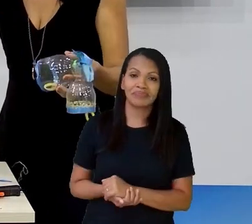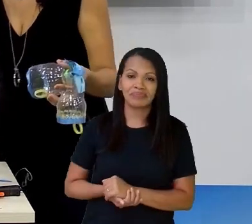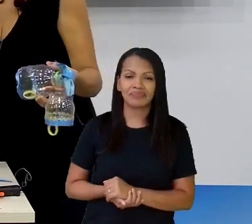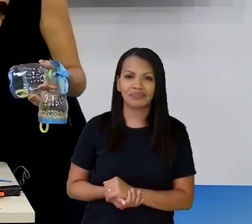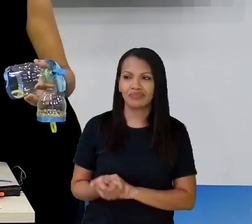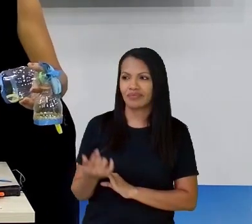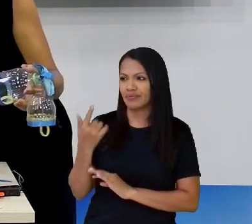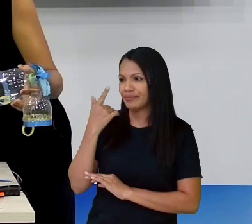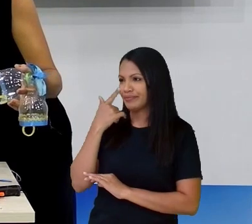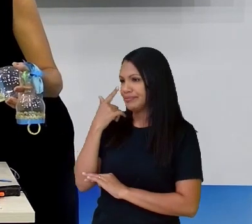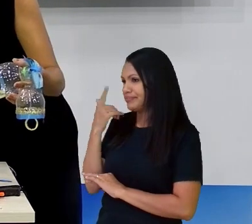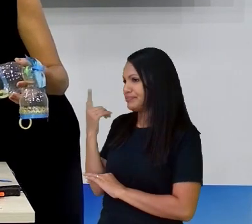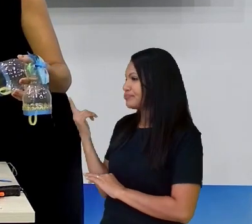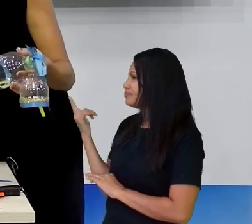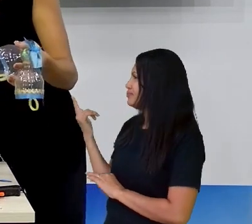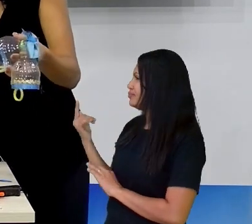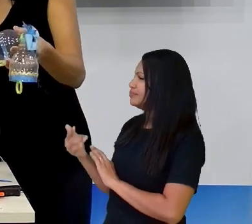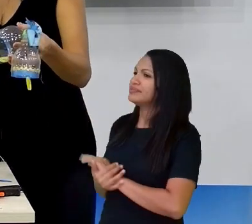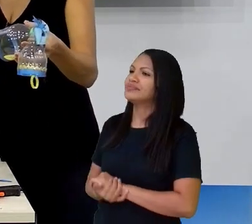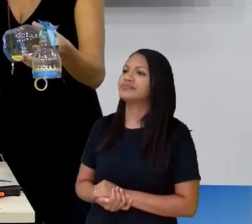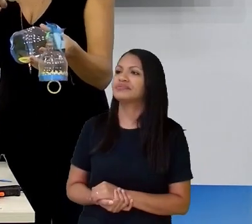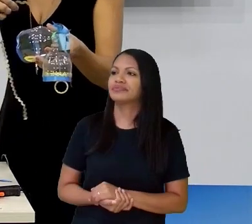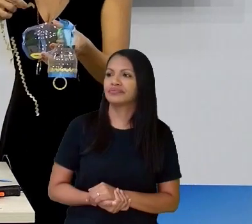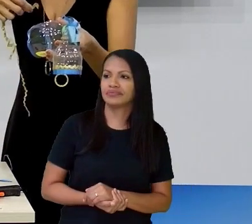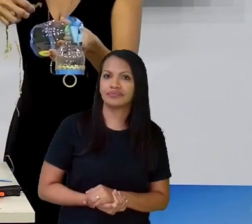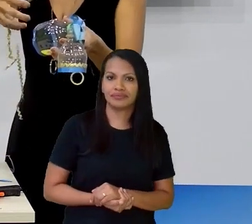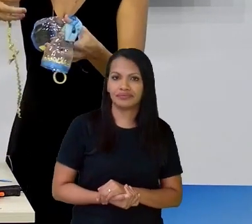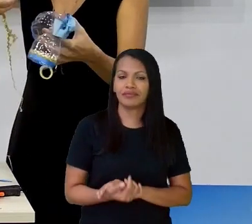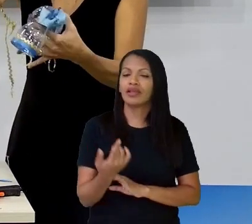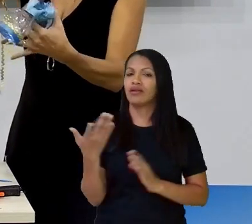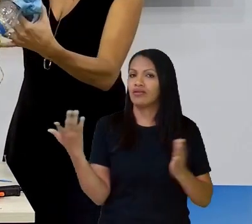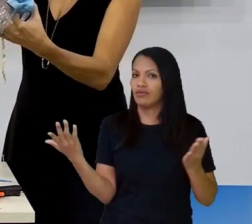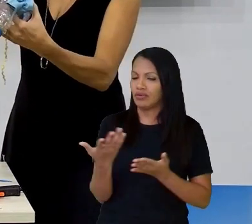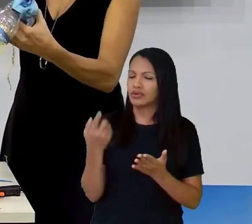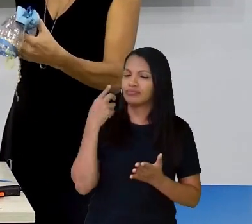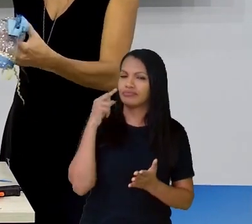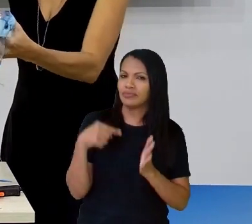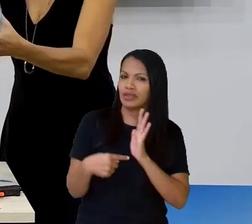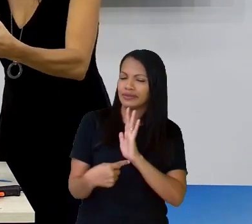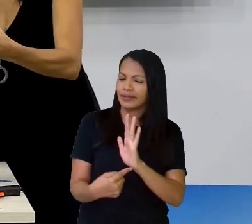Deixa eu pegar Essa maior Pra dar um efeito Mais legal